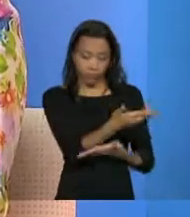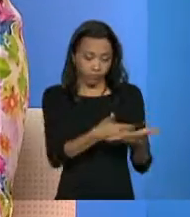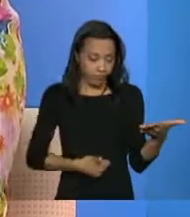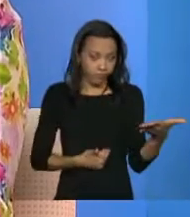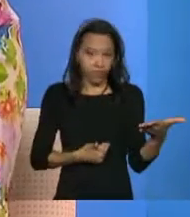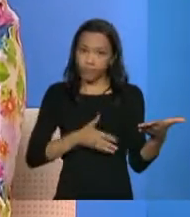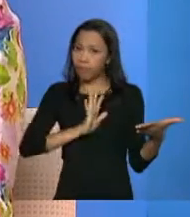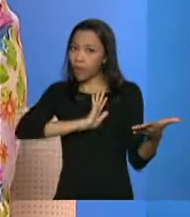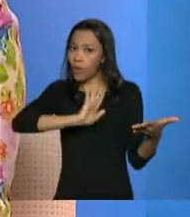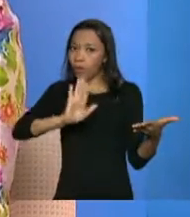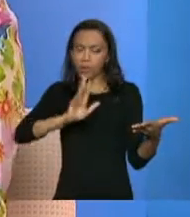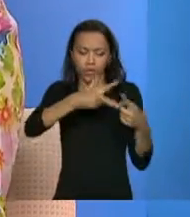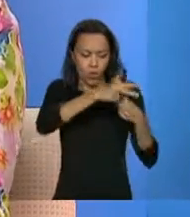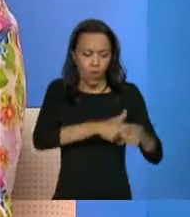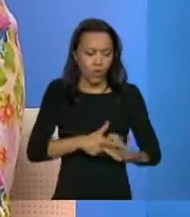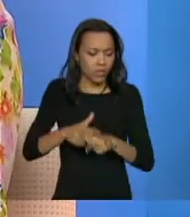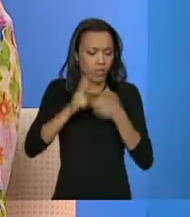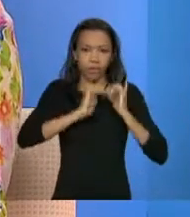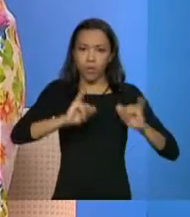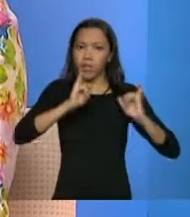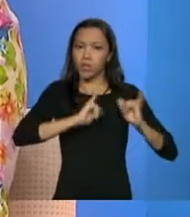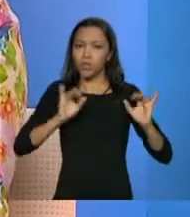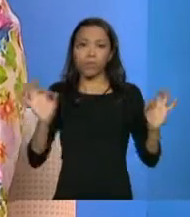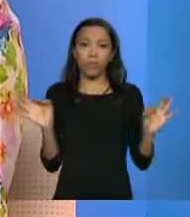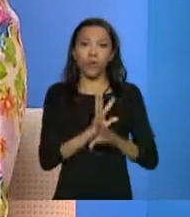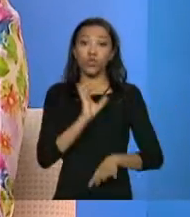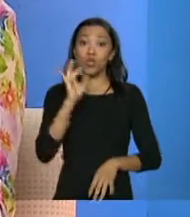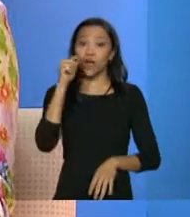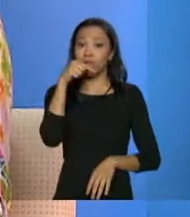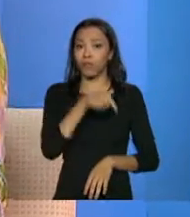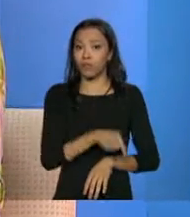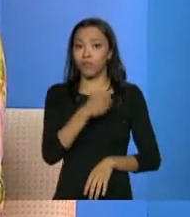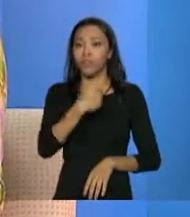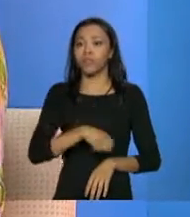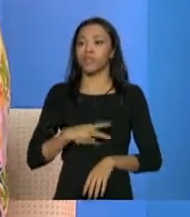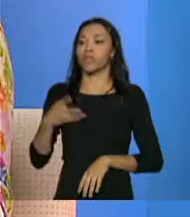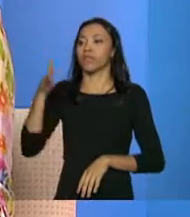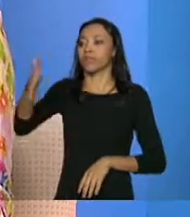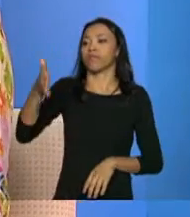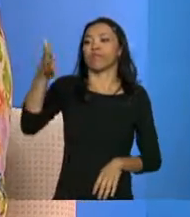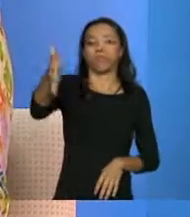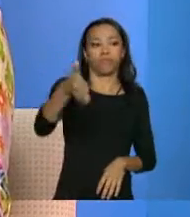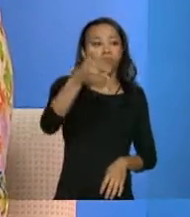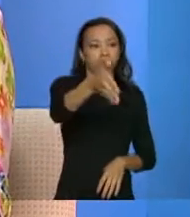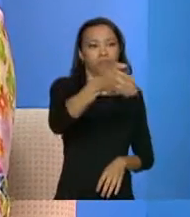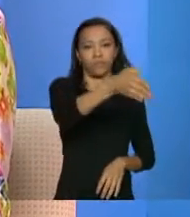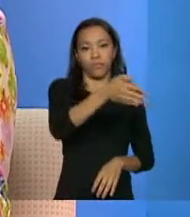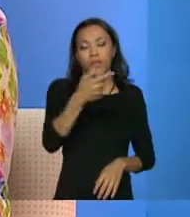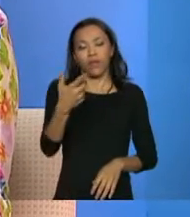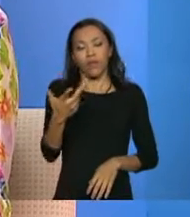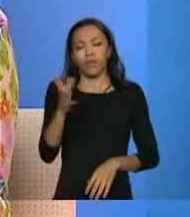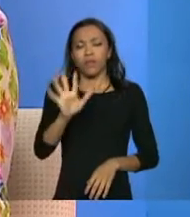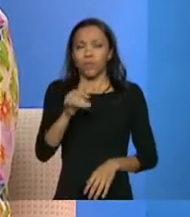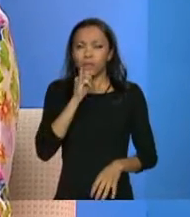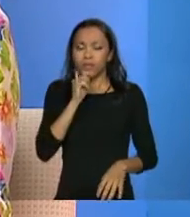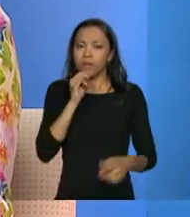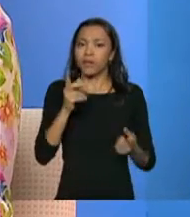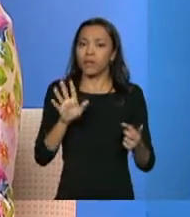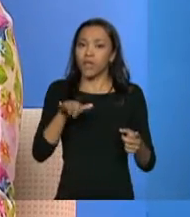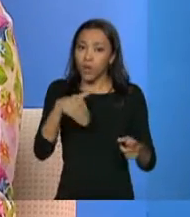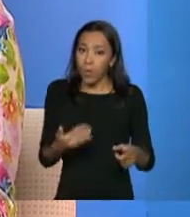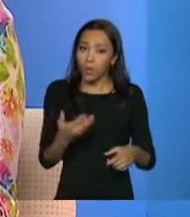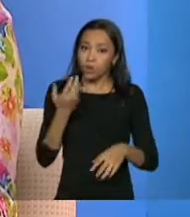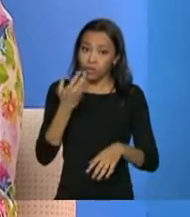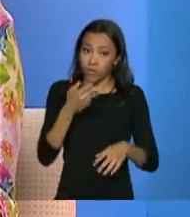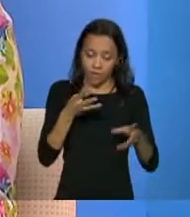ela atualiza o seu dado só aqui, né? A averiguação que a Denise falou, que a gente bate esse dado, faz a qualificação